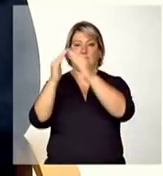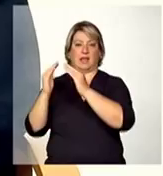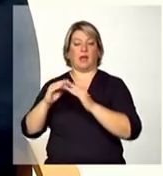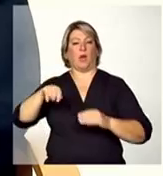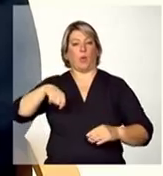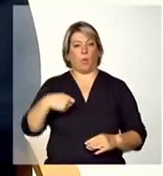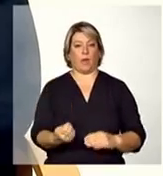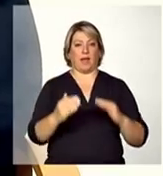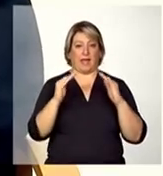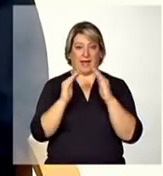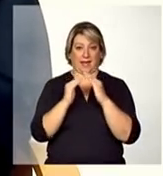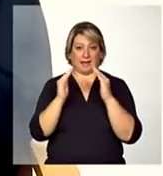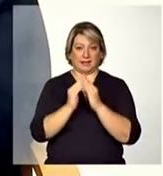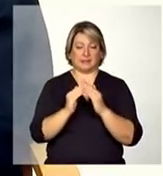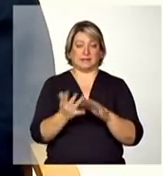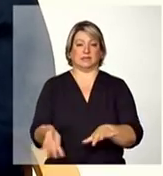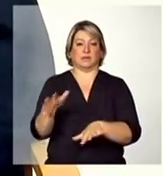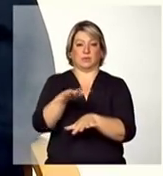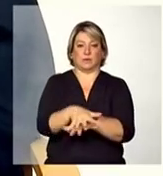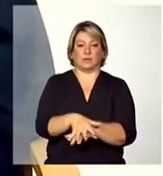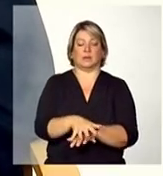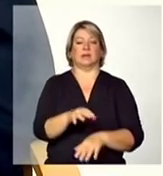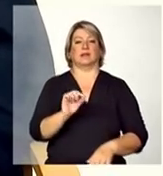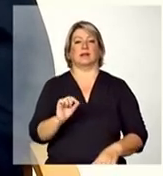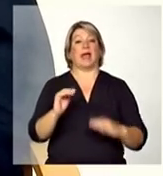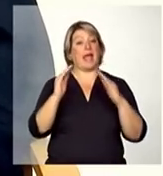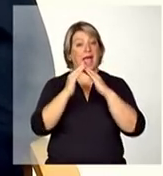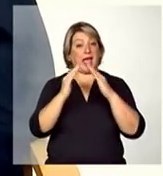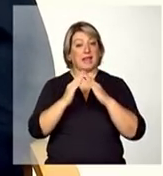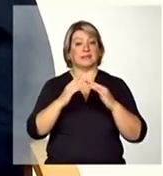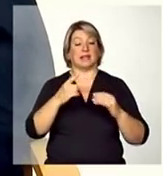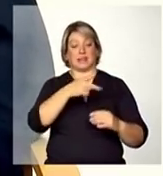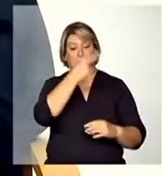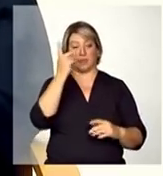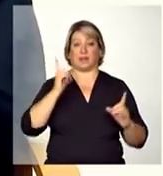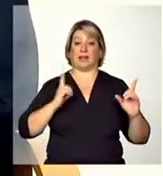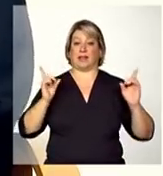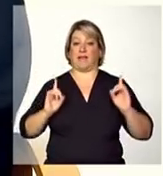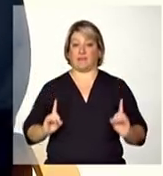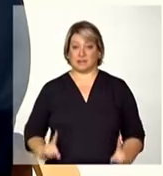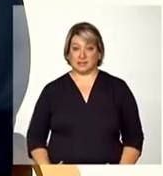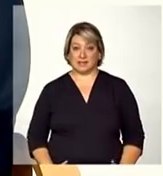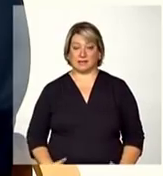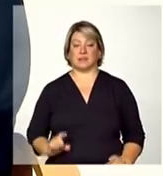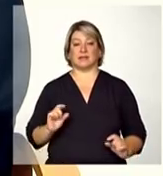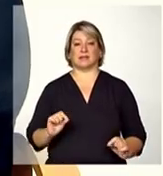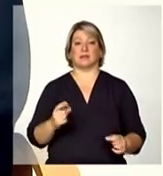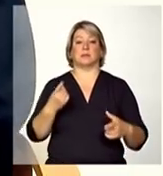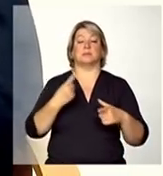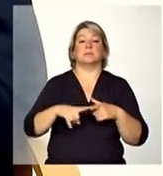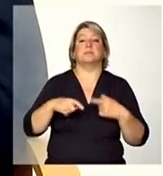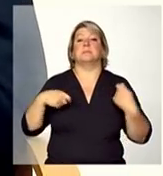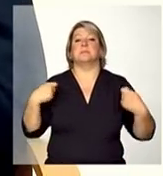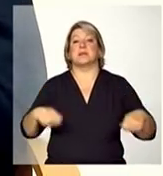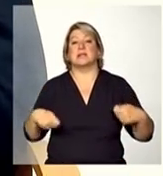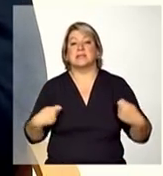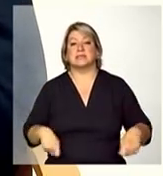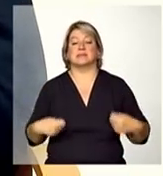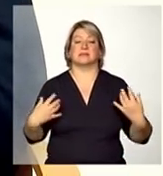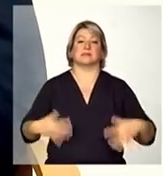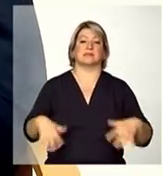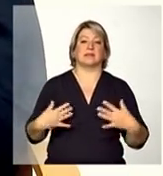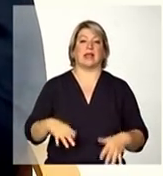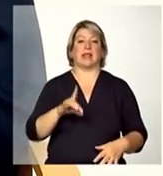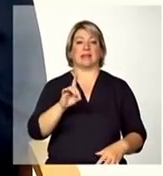residências inclusivas que são casas onde essas pessoas com deficiência em situação de dependência que nós nos referíamos